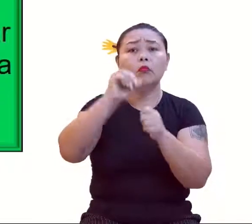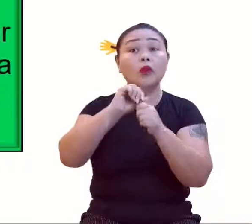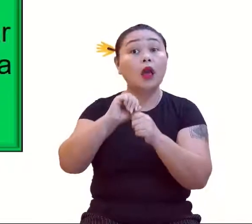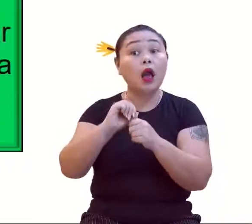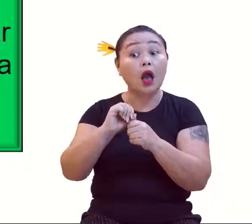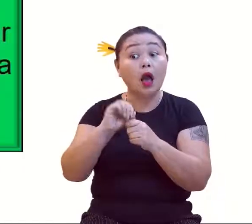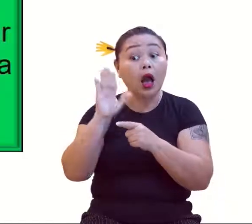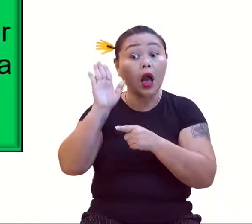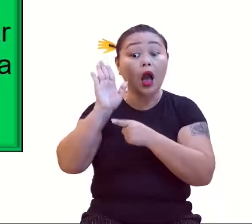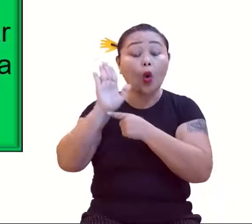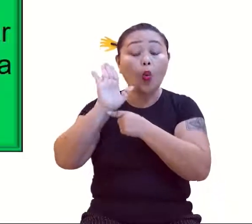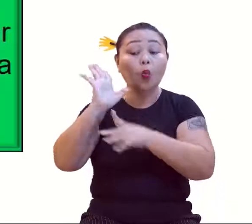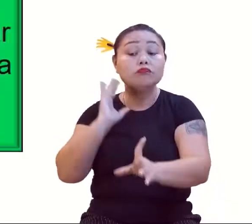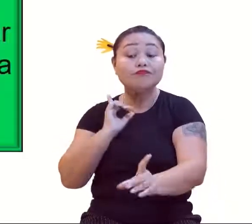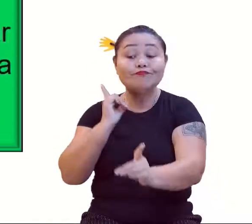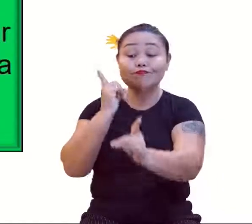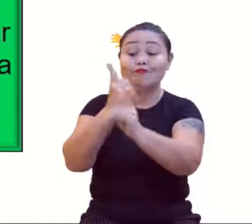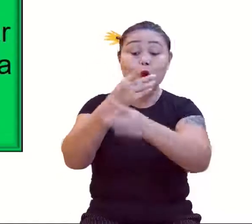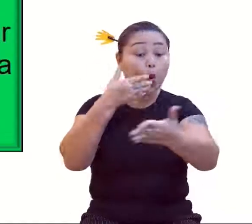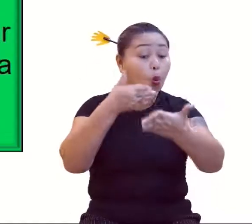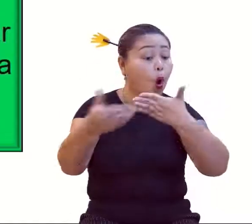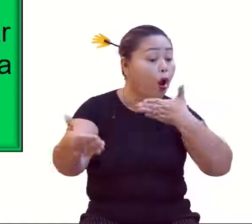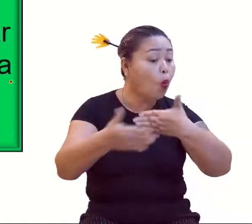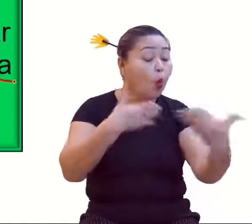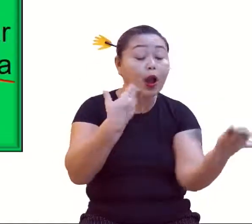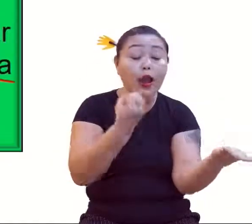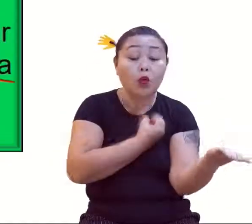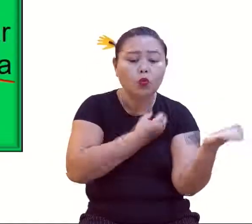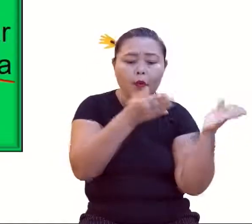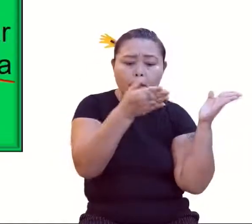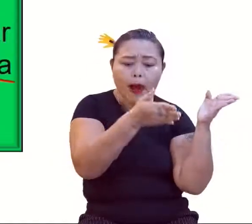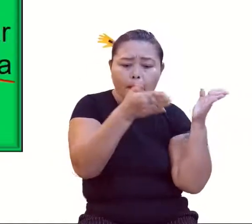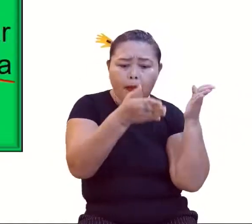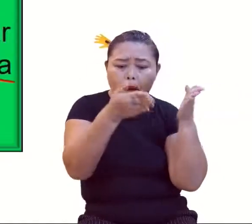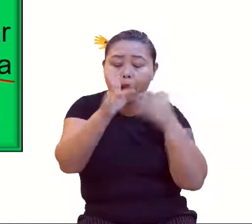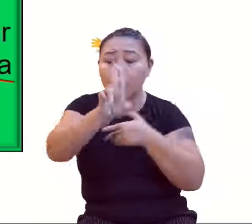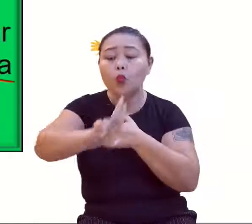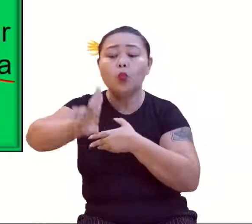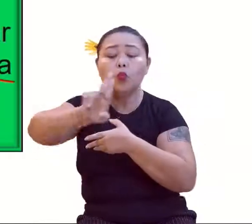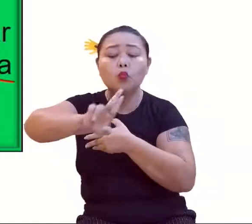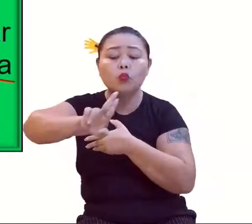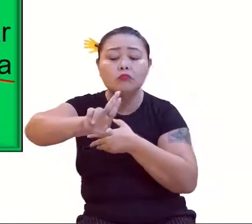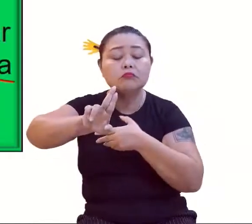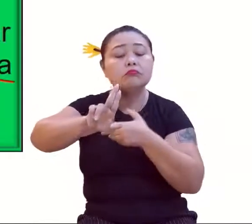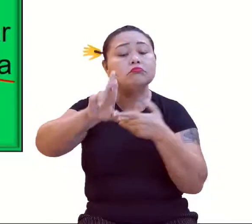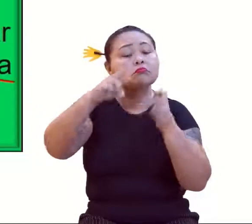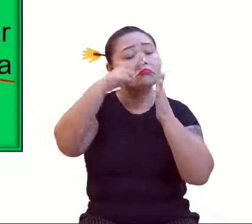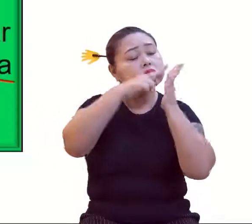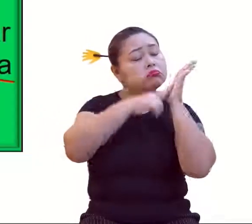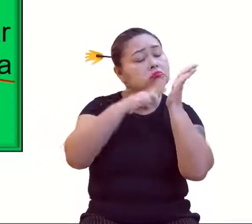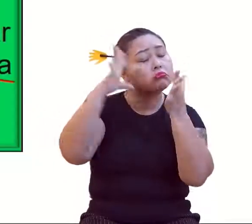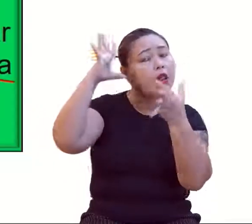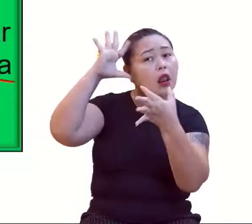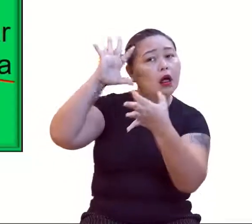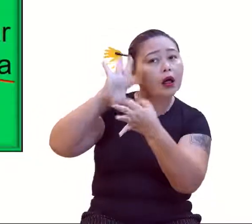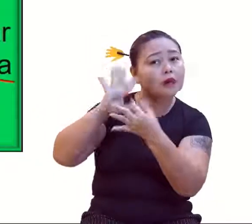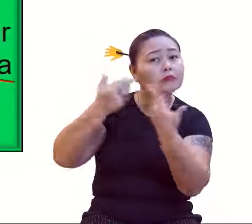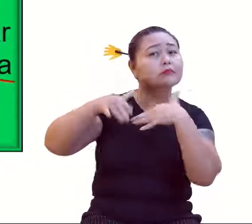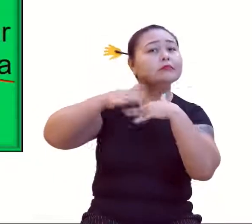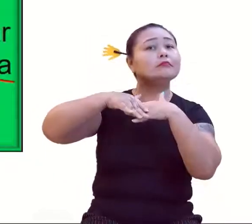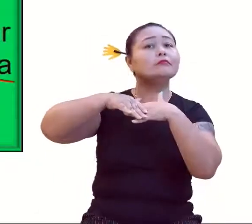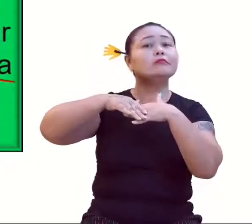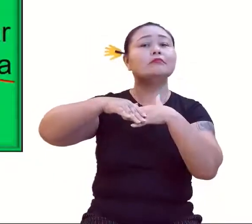qualquer número dessa sequência usando regras de raciocínio lógico matemático.